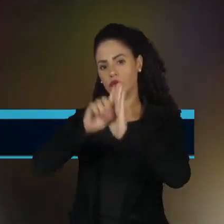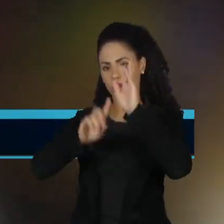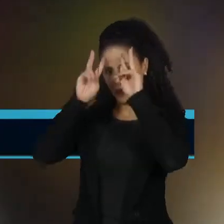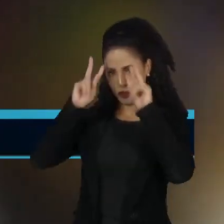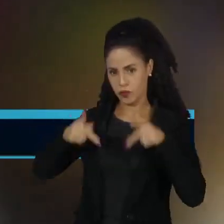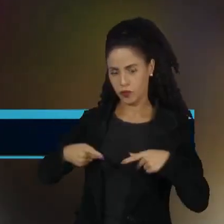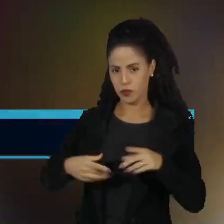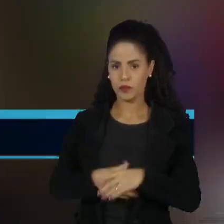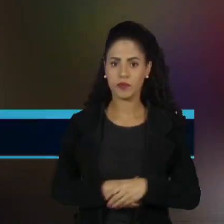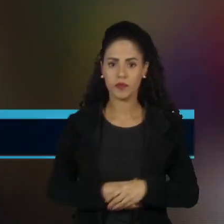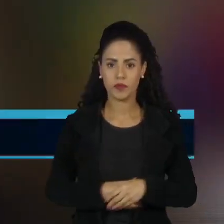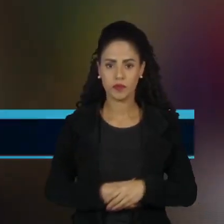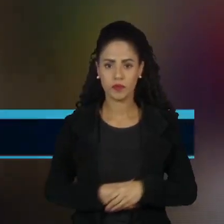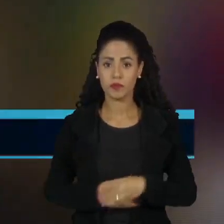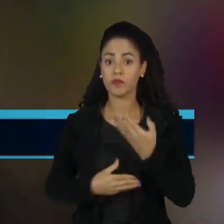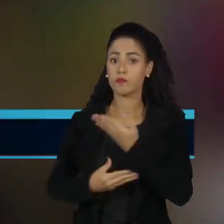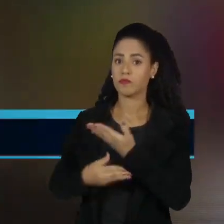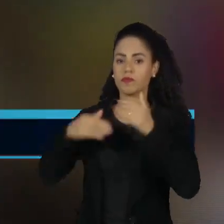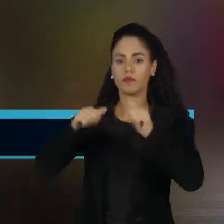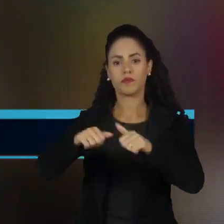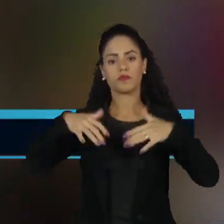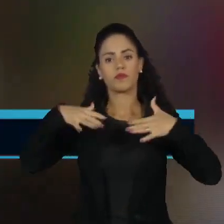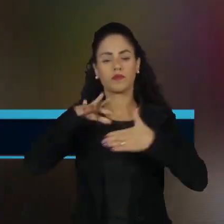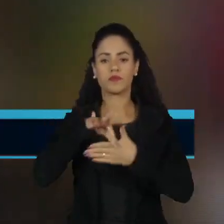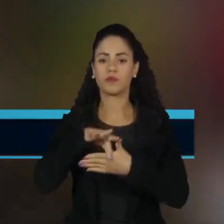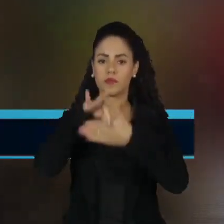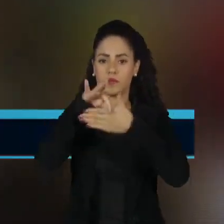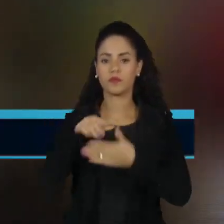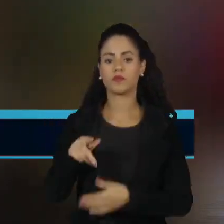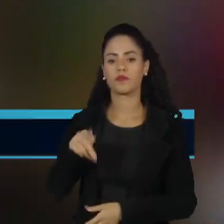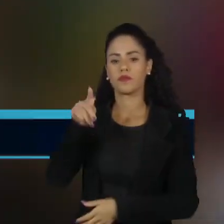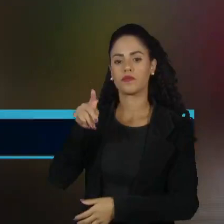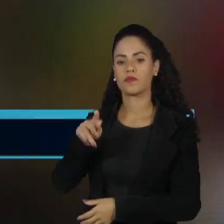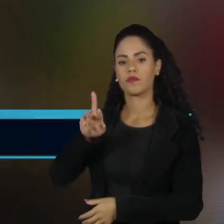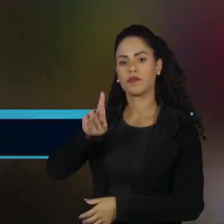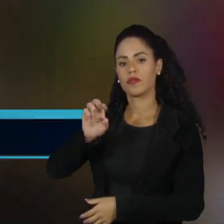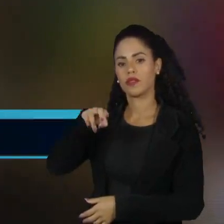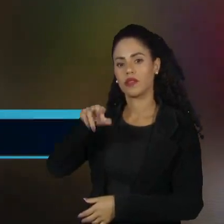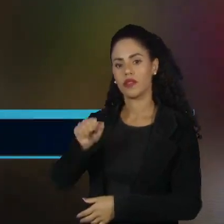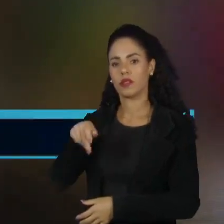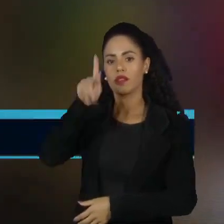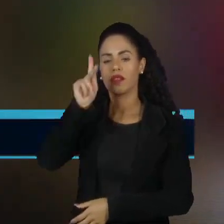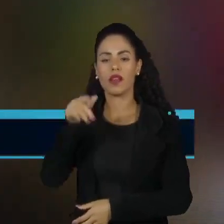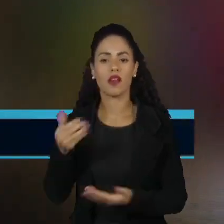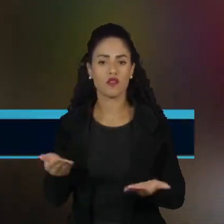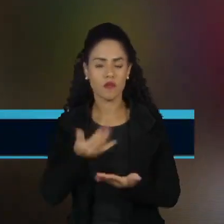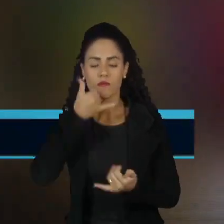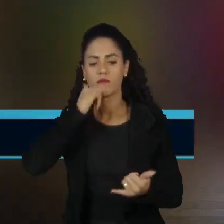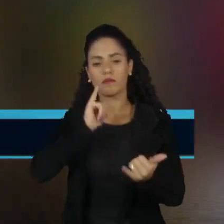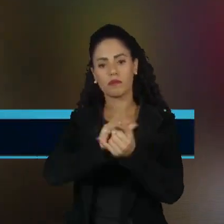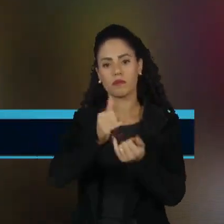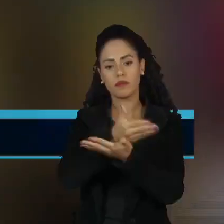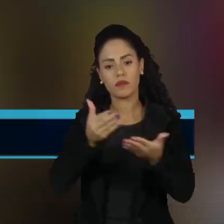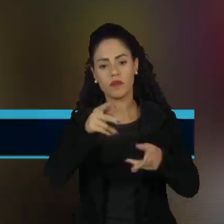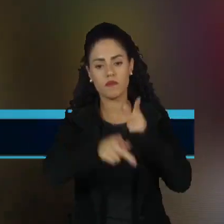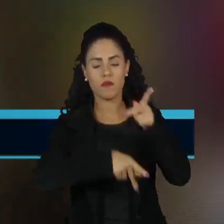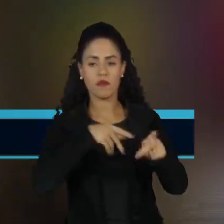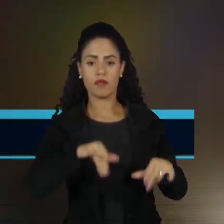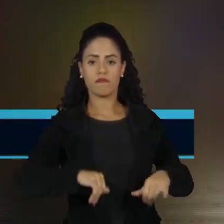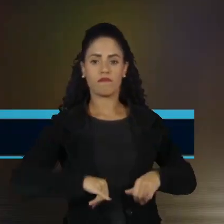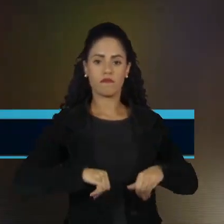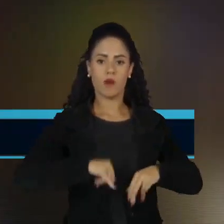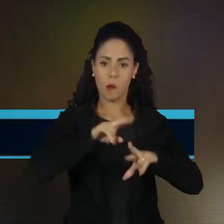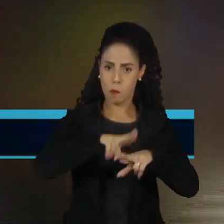De joelhos, diante de uma liderança do povo Krenak, a presidente da Comissão de Anistia pediu perdão pelo sofrimento